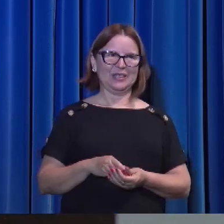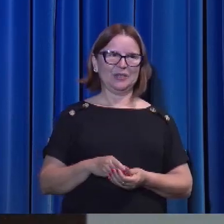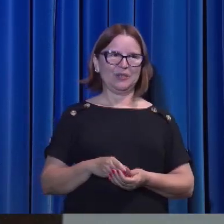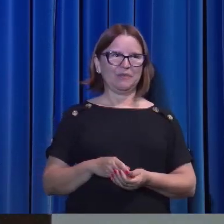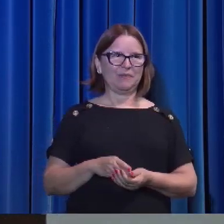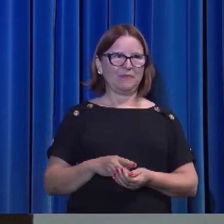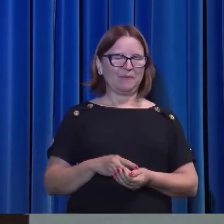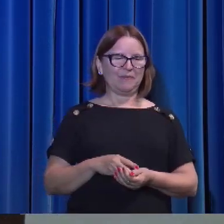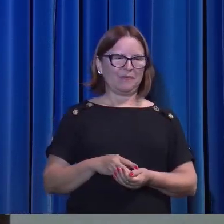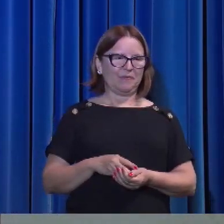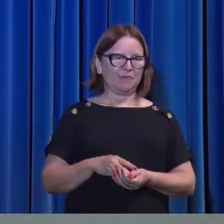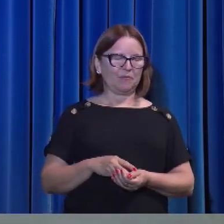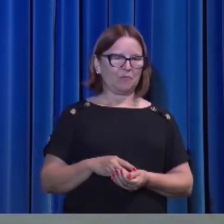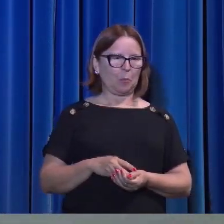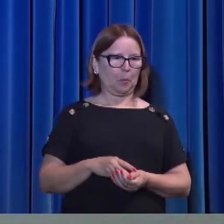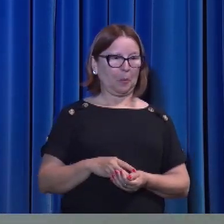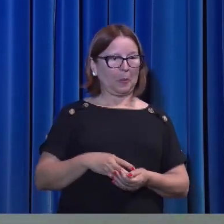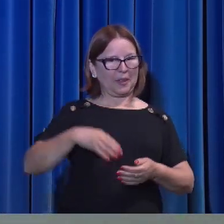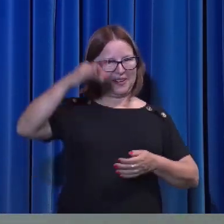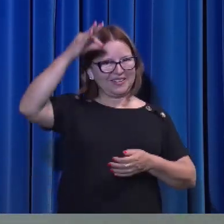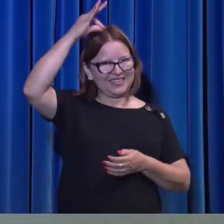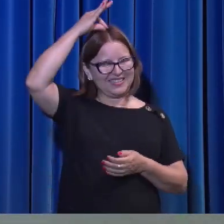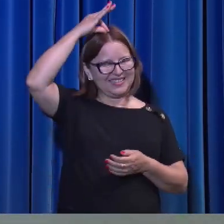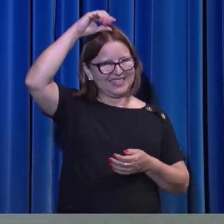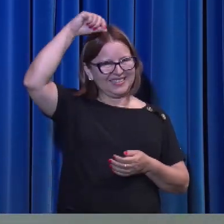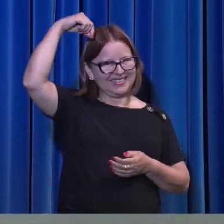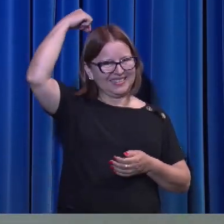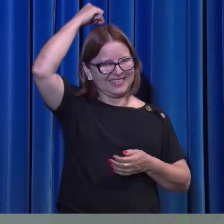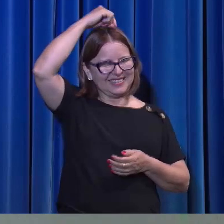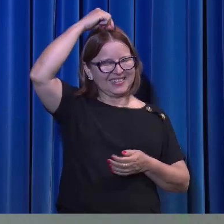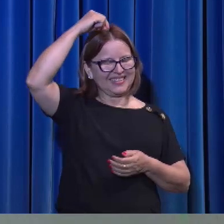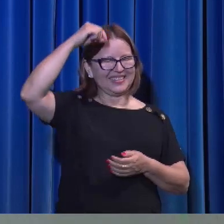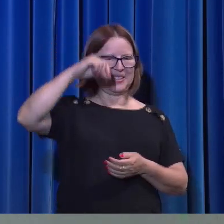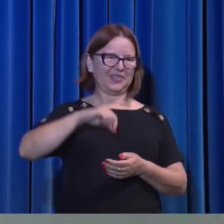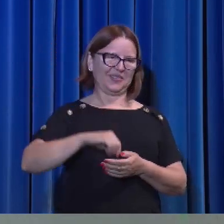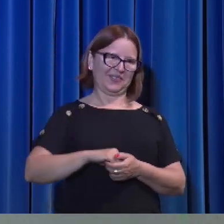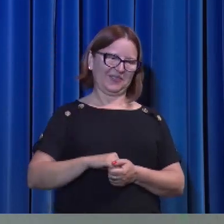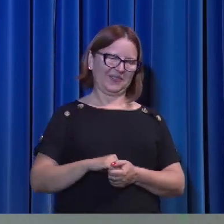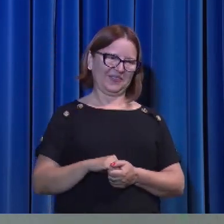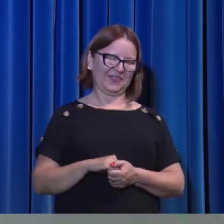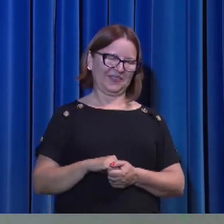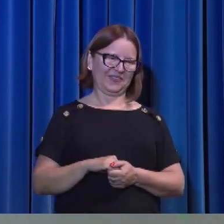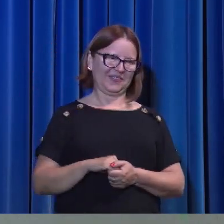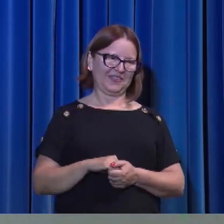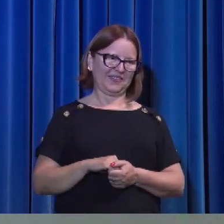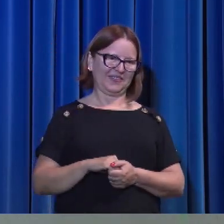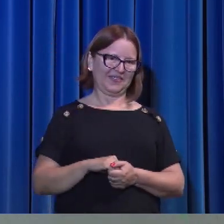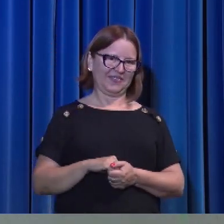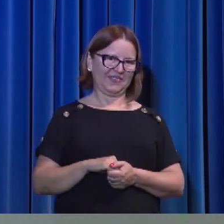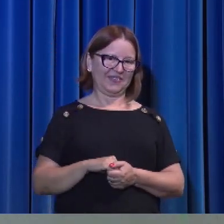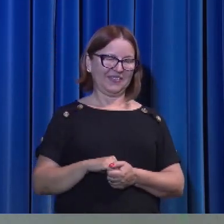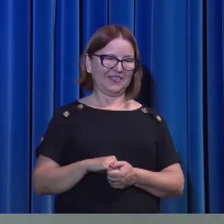E o Espírito Santo, ele é o advogado